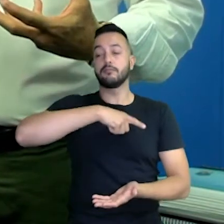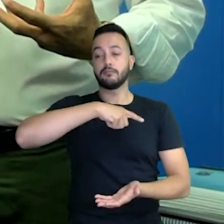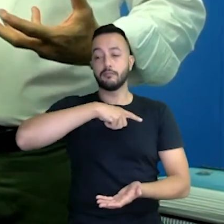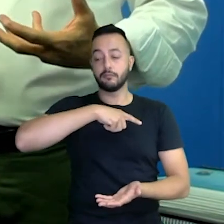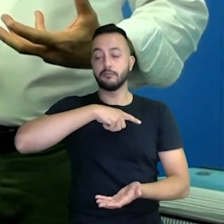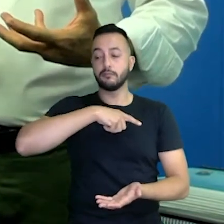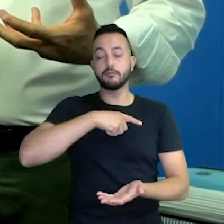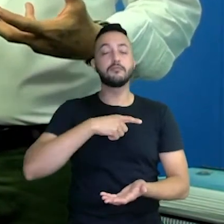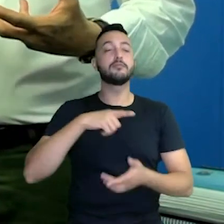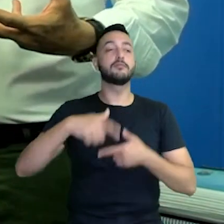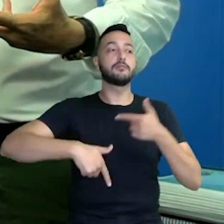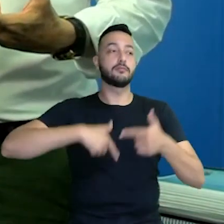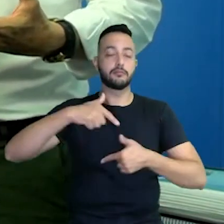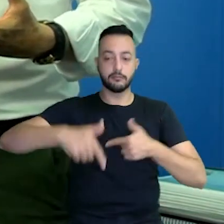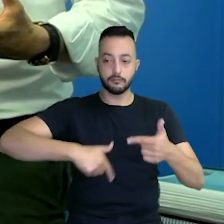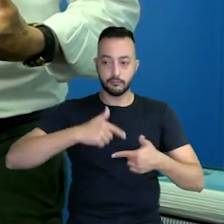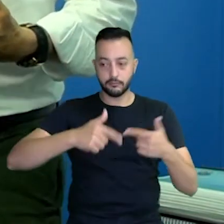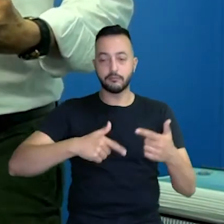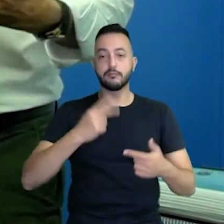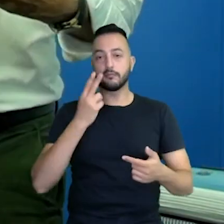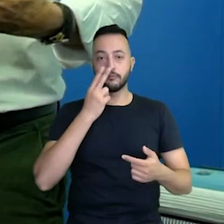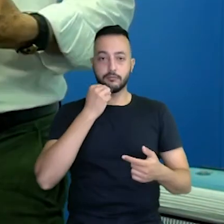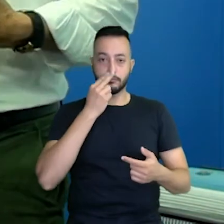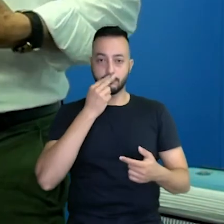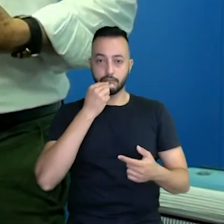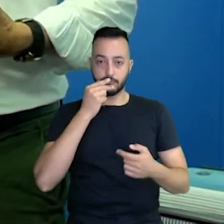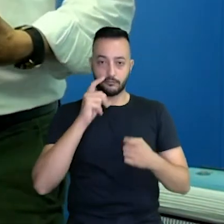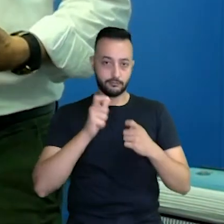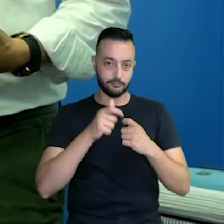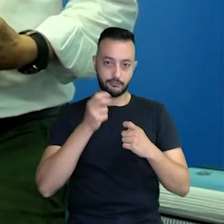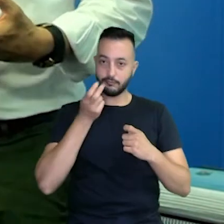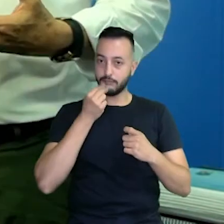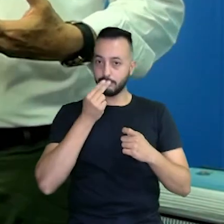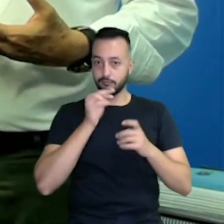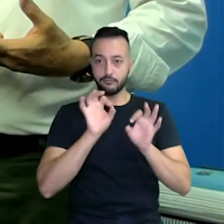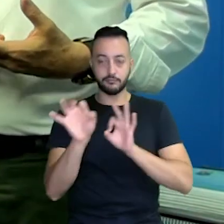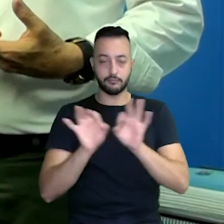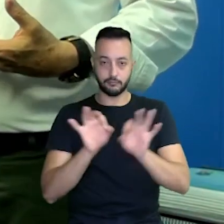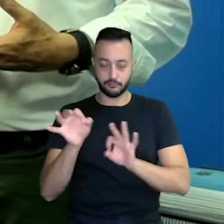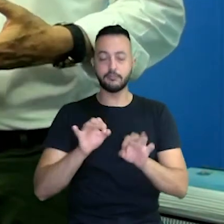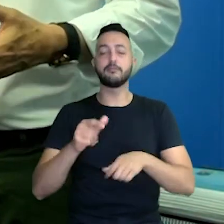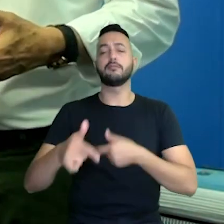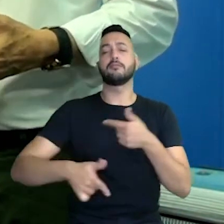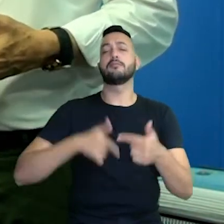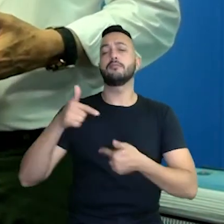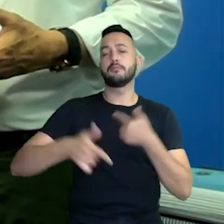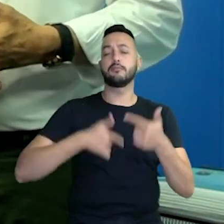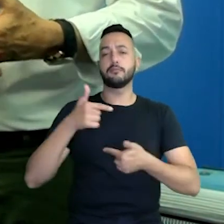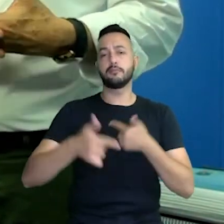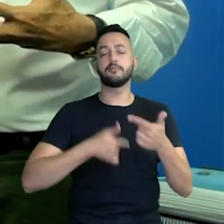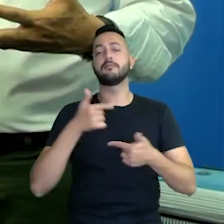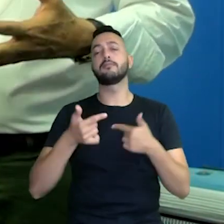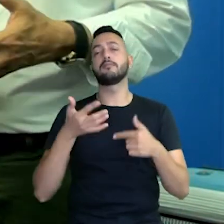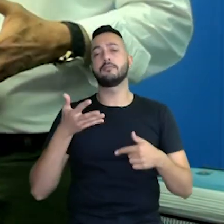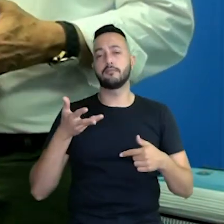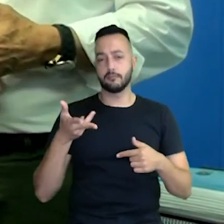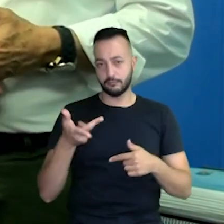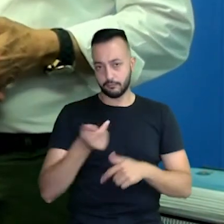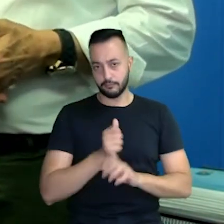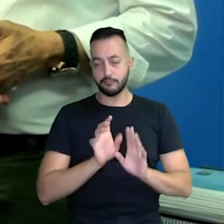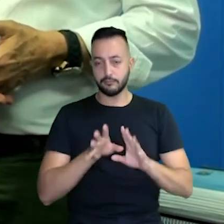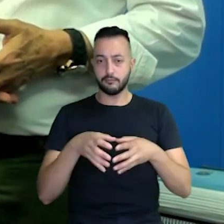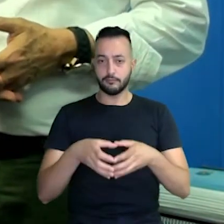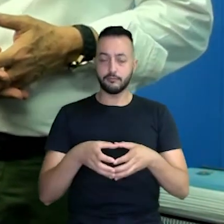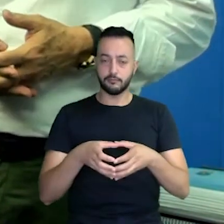trabalhado pelas nutricionistas, foi um trabalho muito, muito bem feito pelo